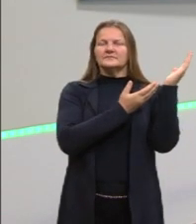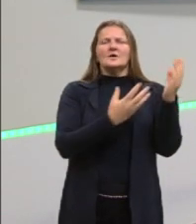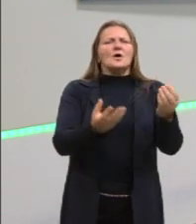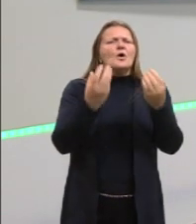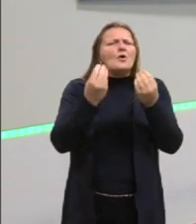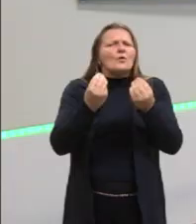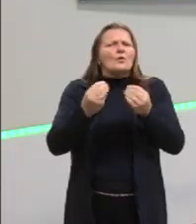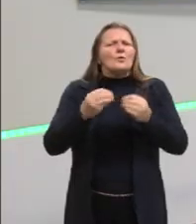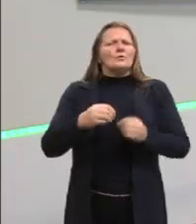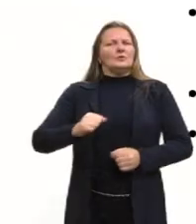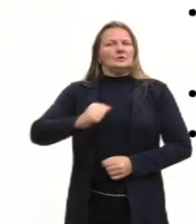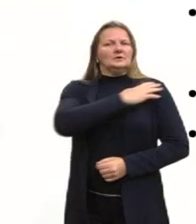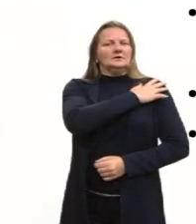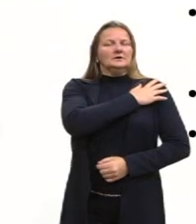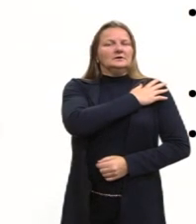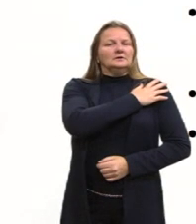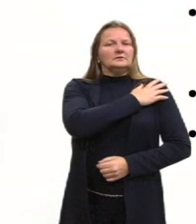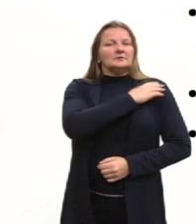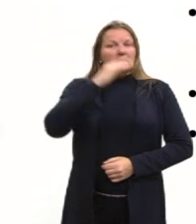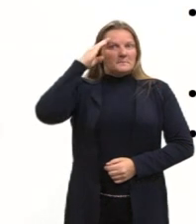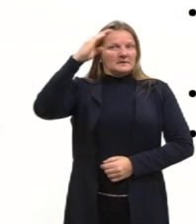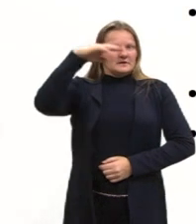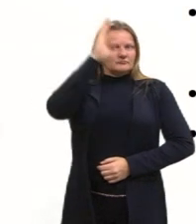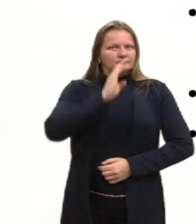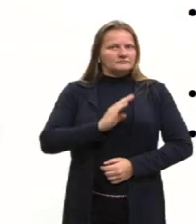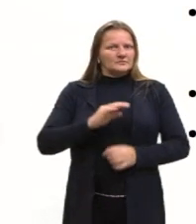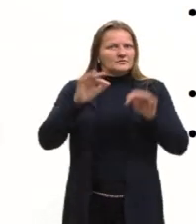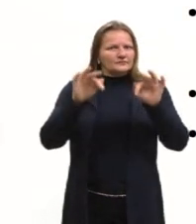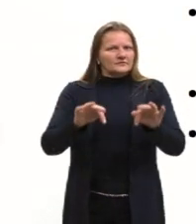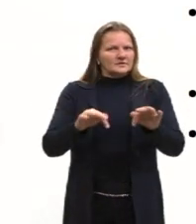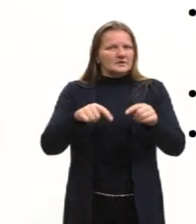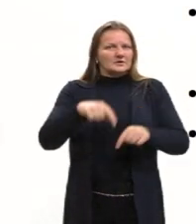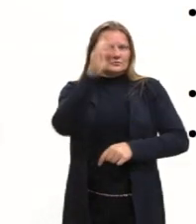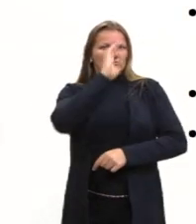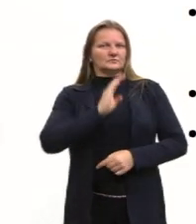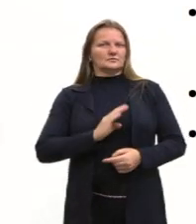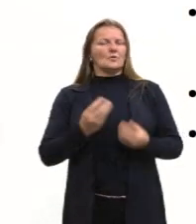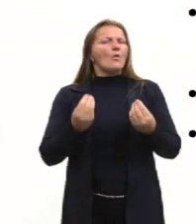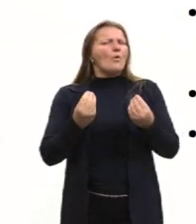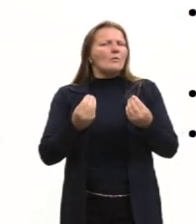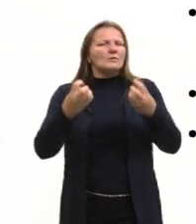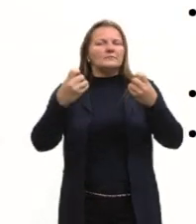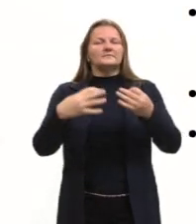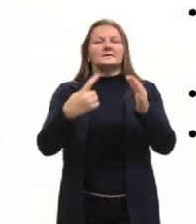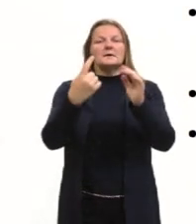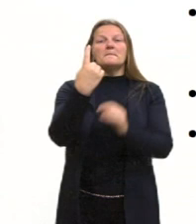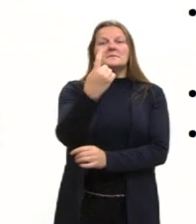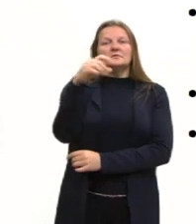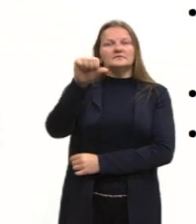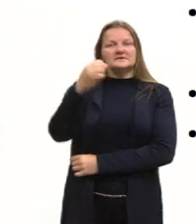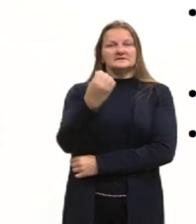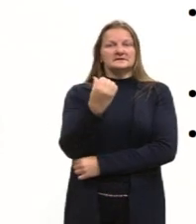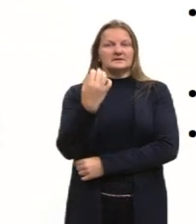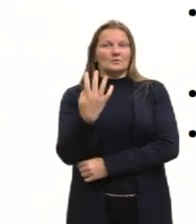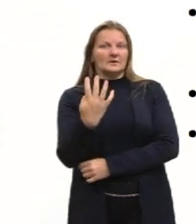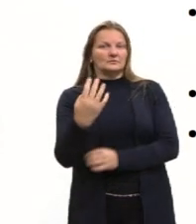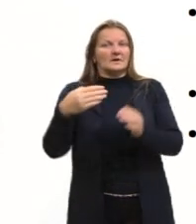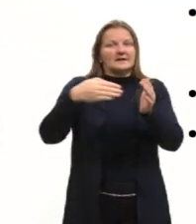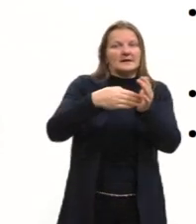ditadura militar terminou? Então a gente teve uma ditadura militar no Brasil entre 1964 e